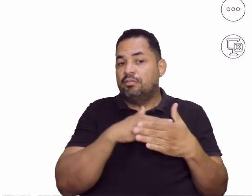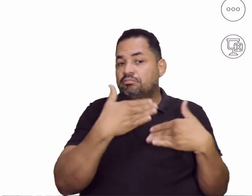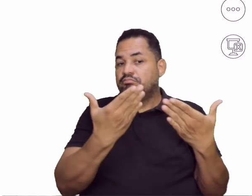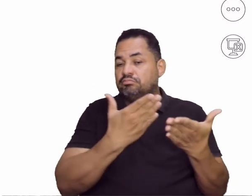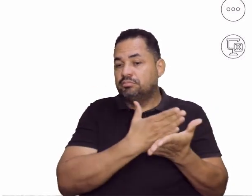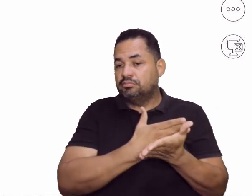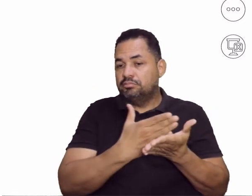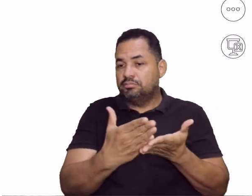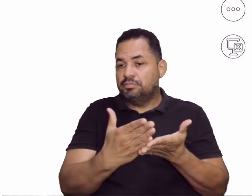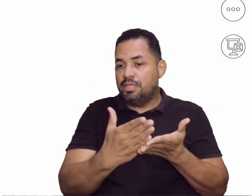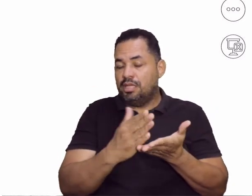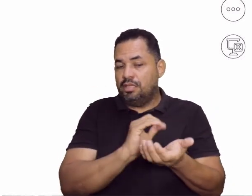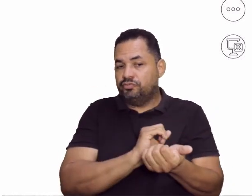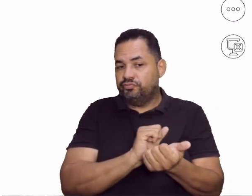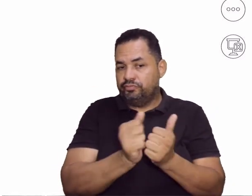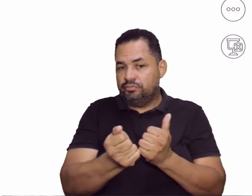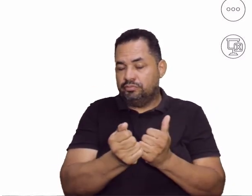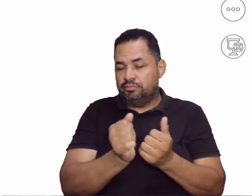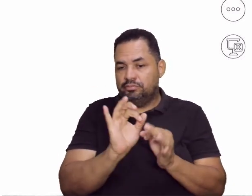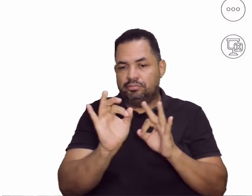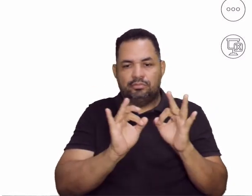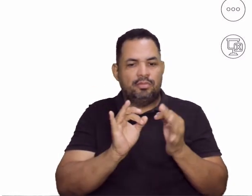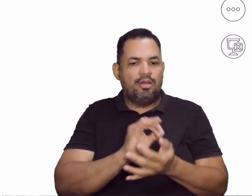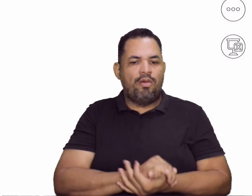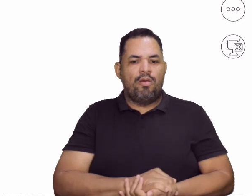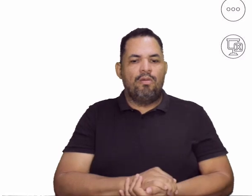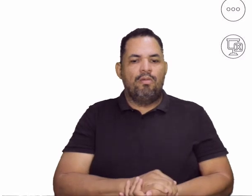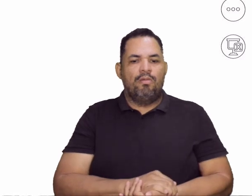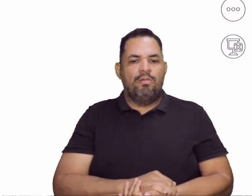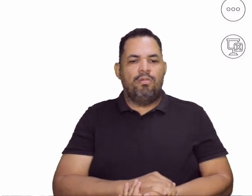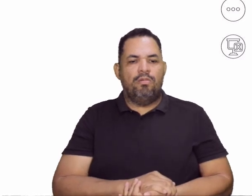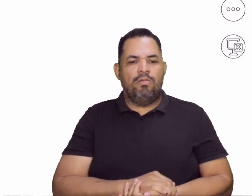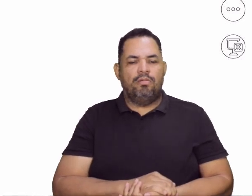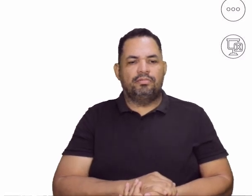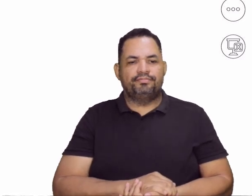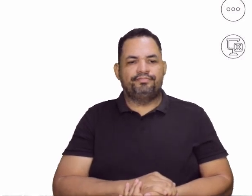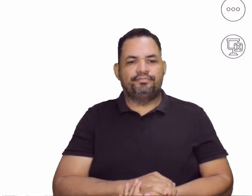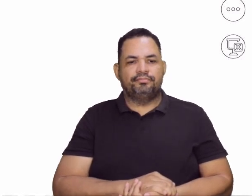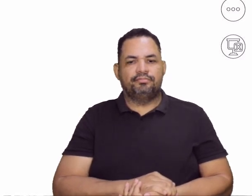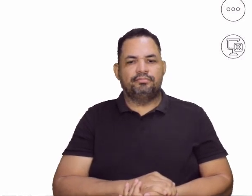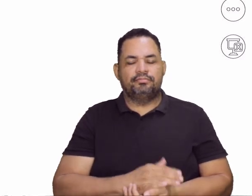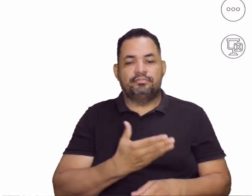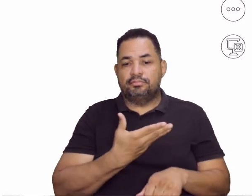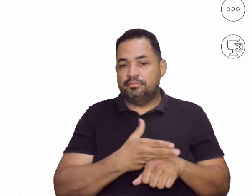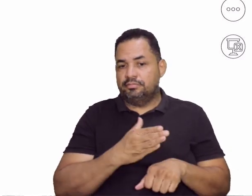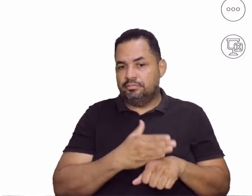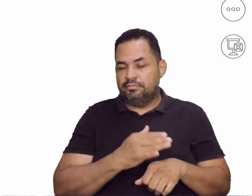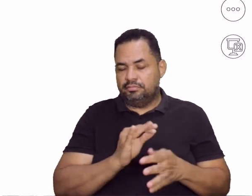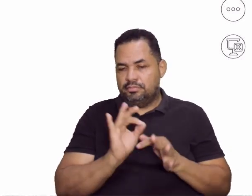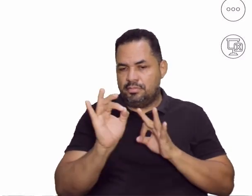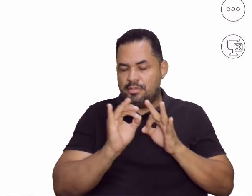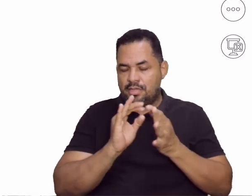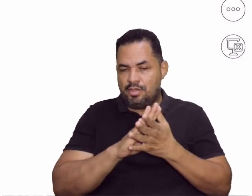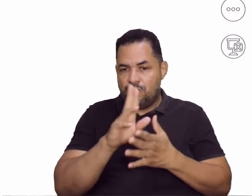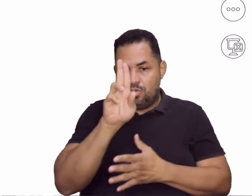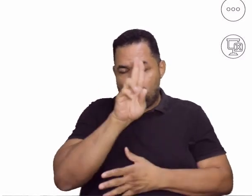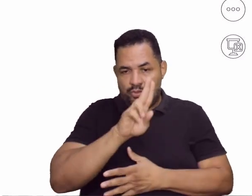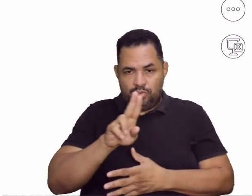esportes. Adaptados a partir dos esportes. Para serem praticados aí de forma